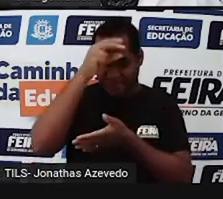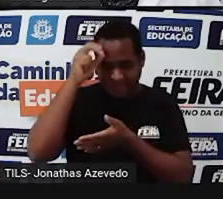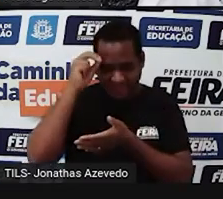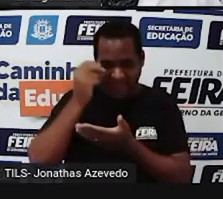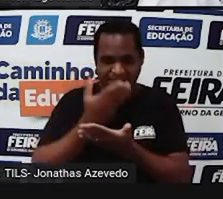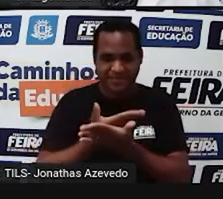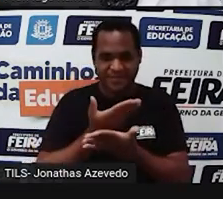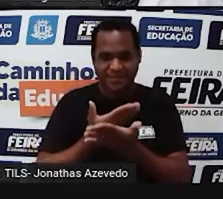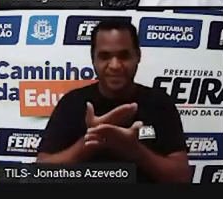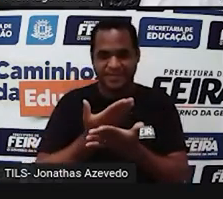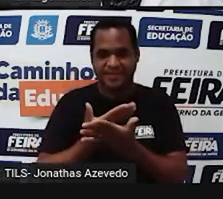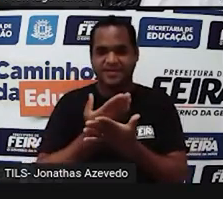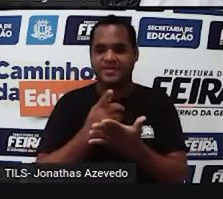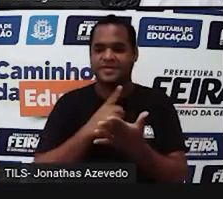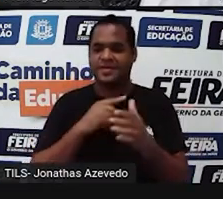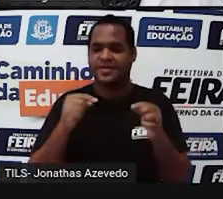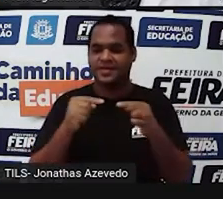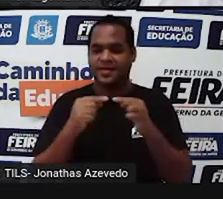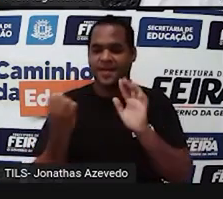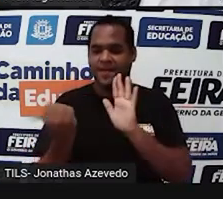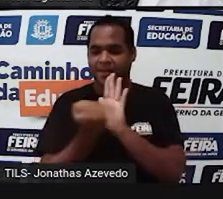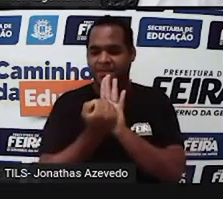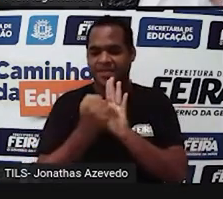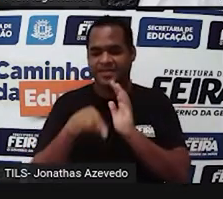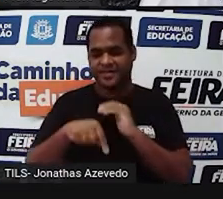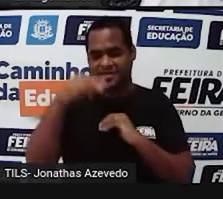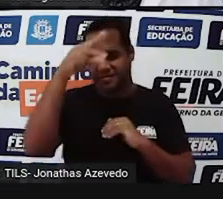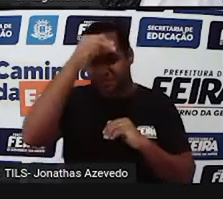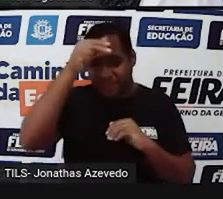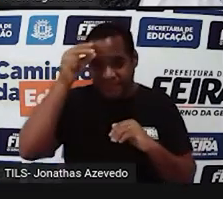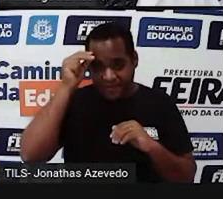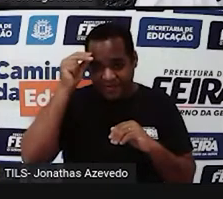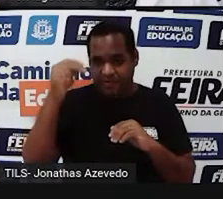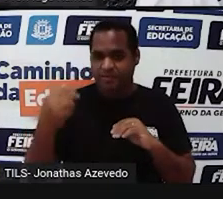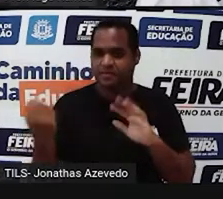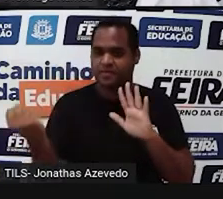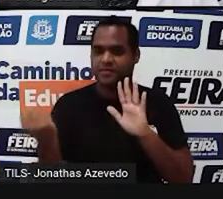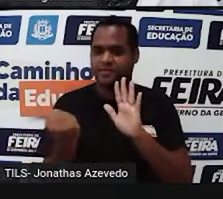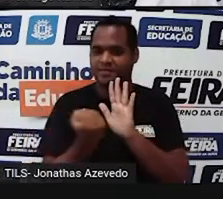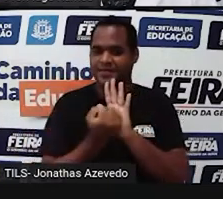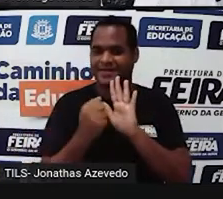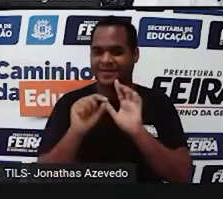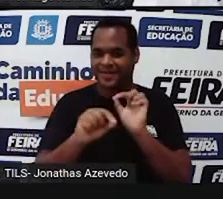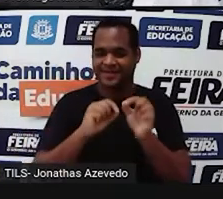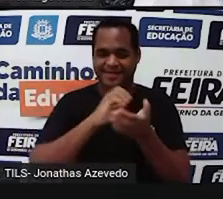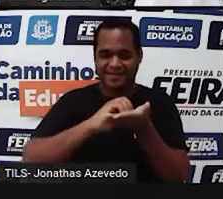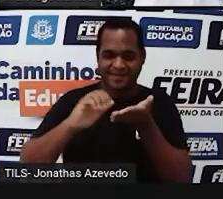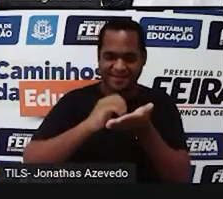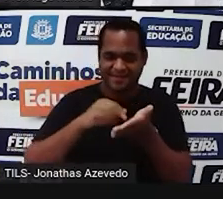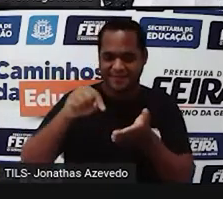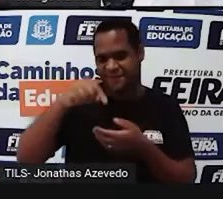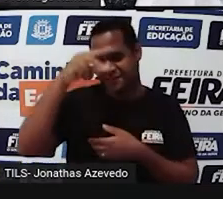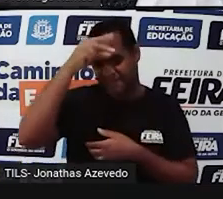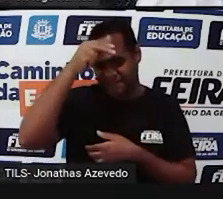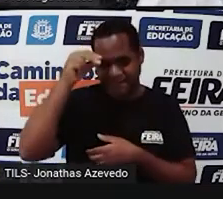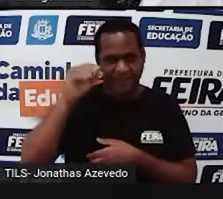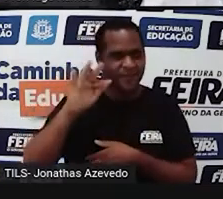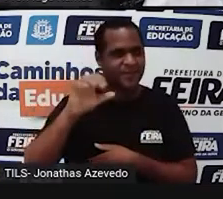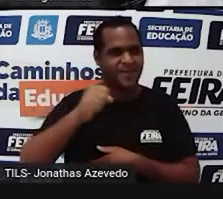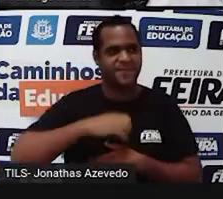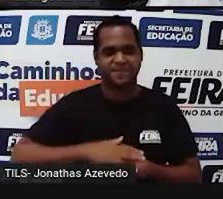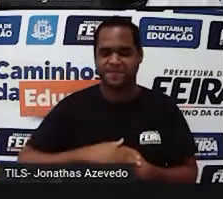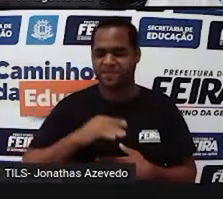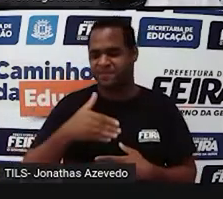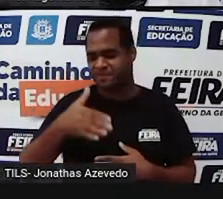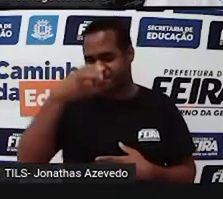Feira de Santana, que tem a logomarca da Prefeitura e tem a logomarca da Secretaria. Tá bom? E o que a gente